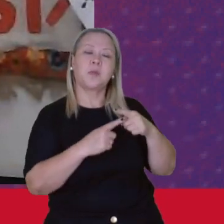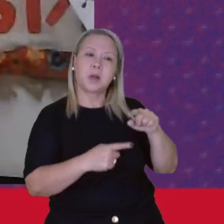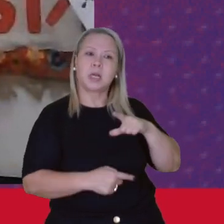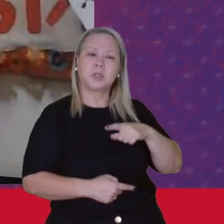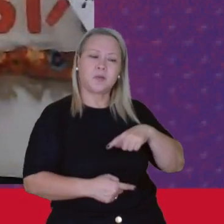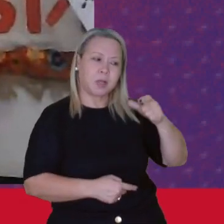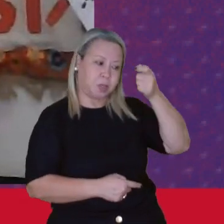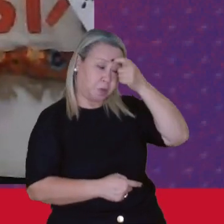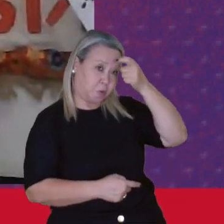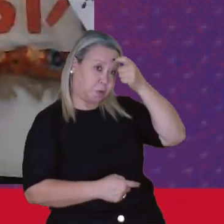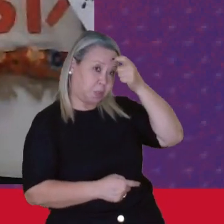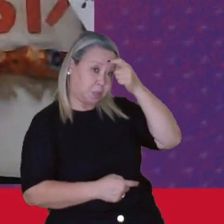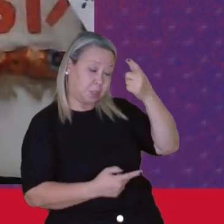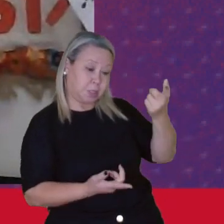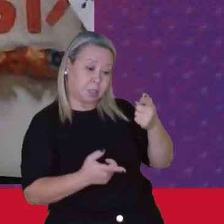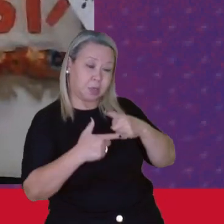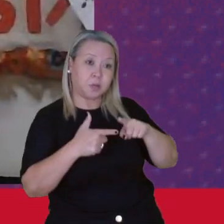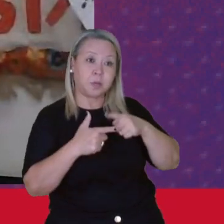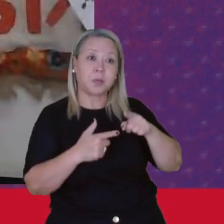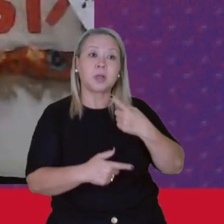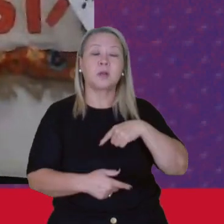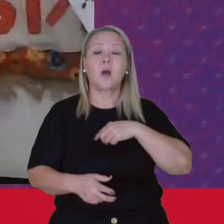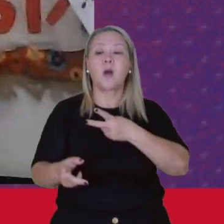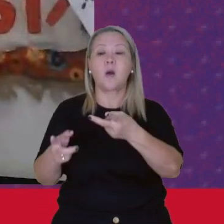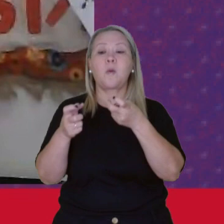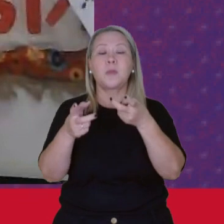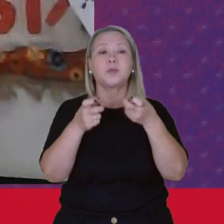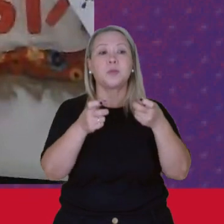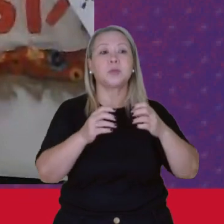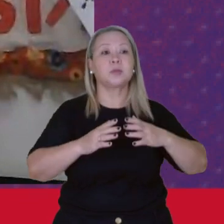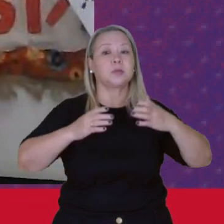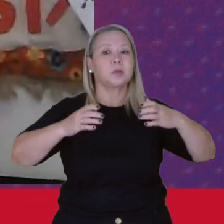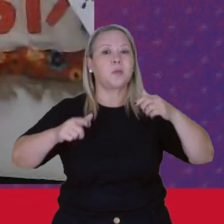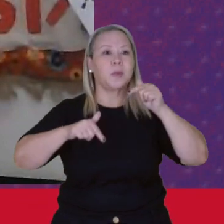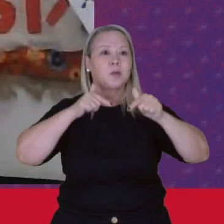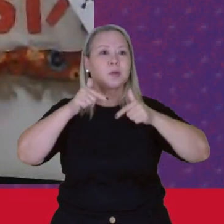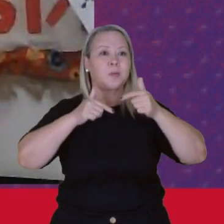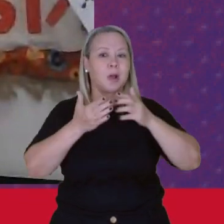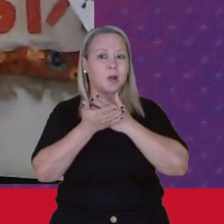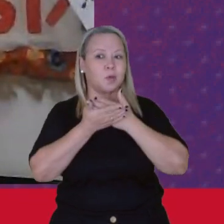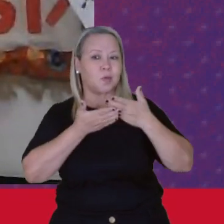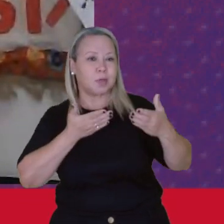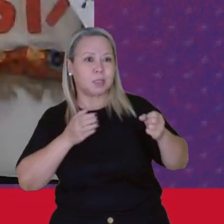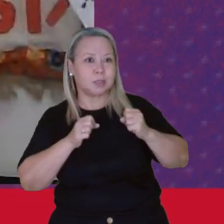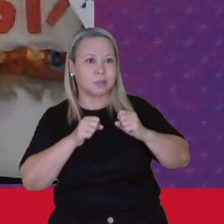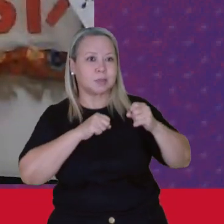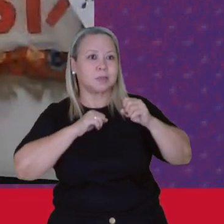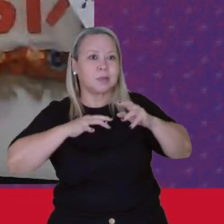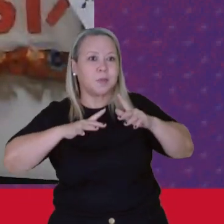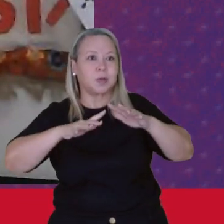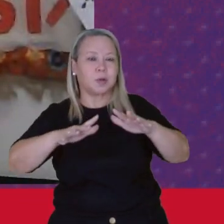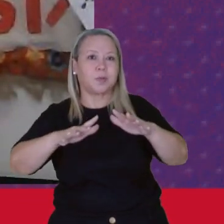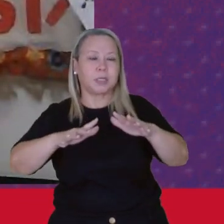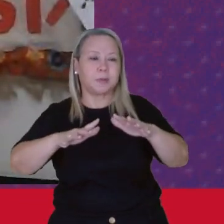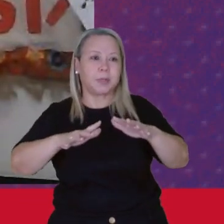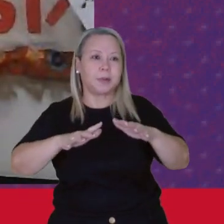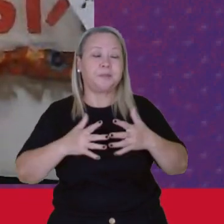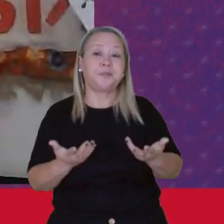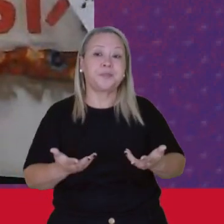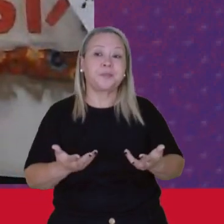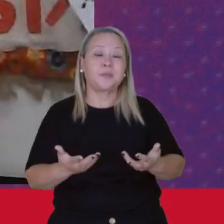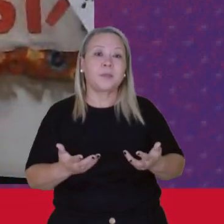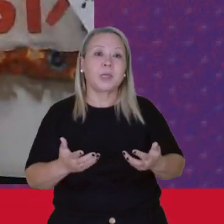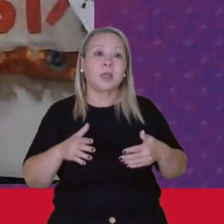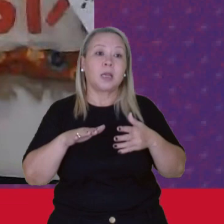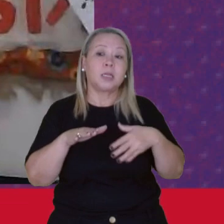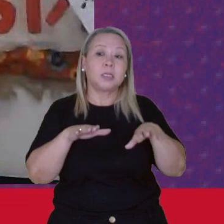conscientização Dos problemas A gente perceberia Esse aumento Dos trabalhos No início Da pandemia Com uma Respectiva